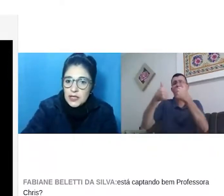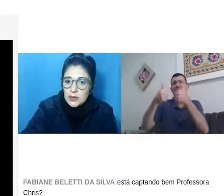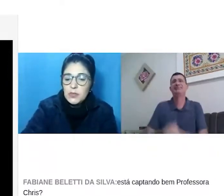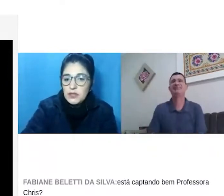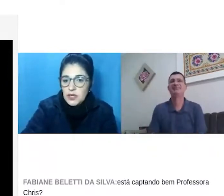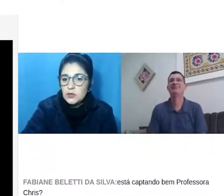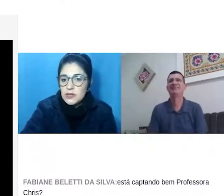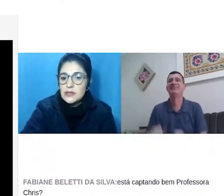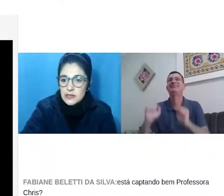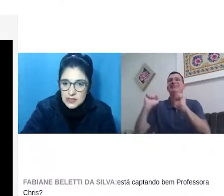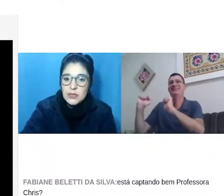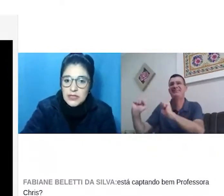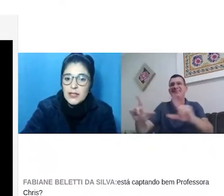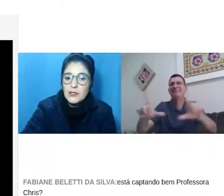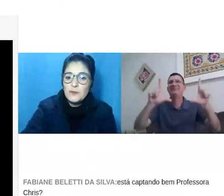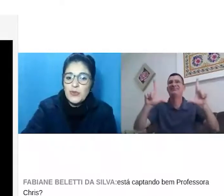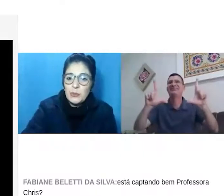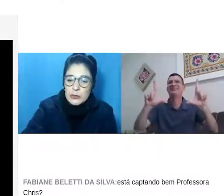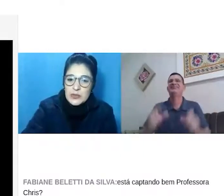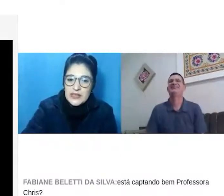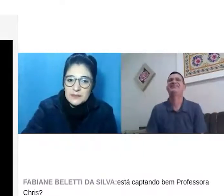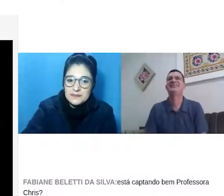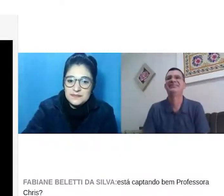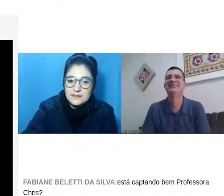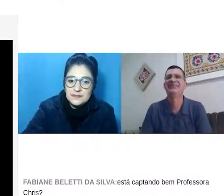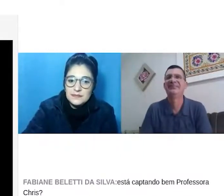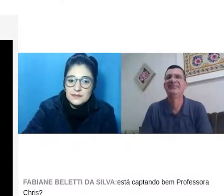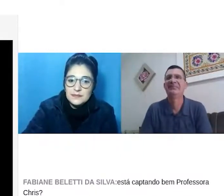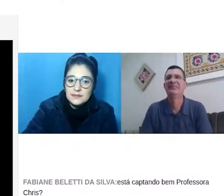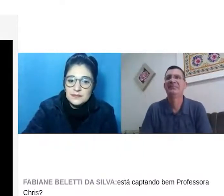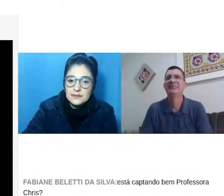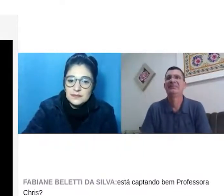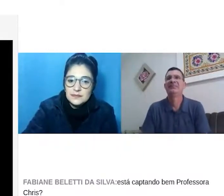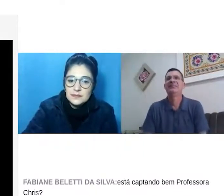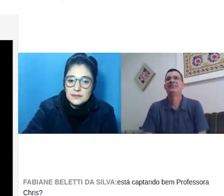essa lei para ter toda essa acessibilidade. Pode passar. Pode